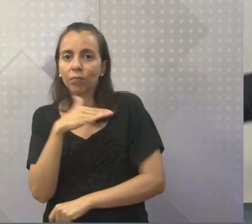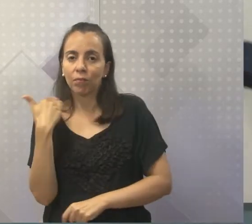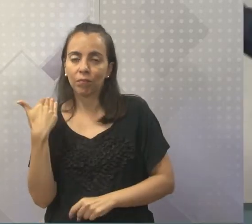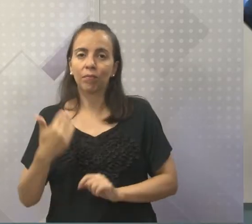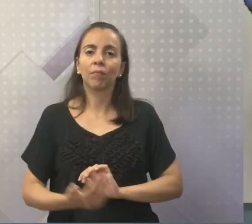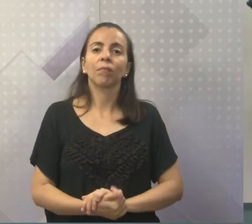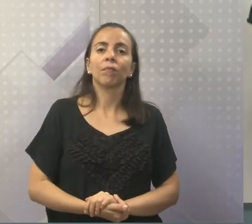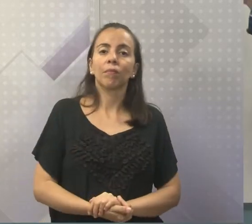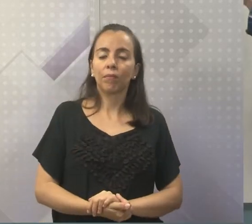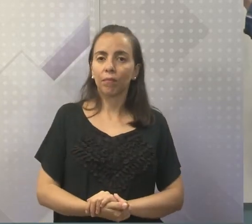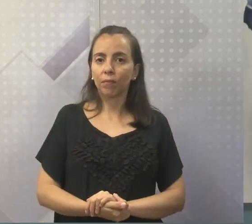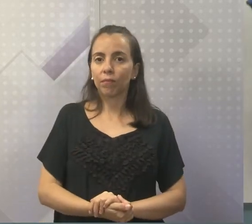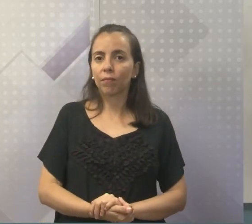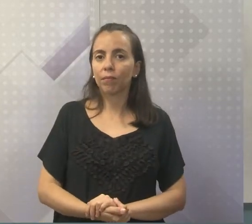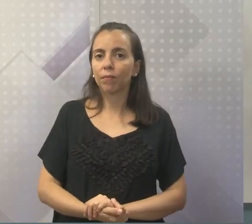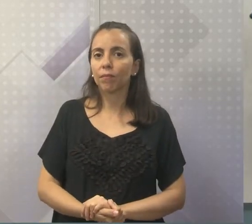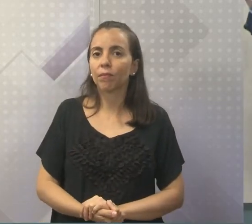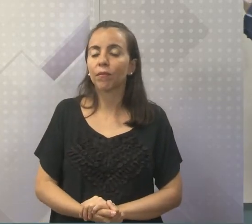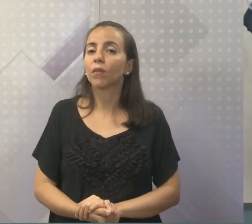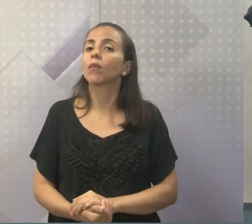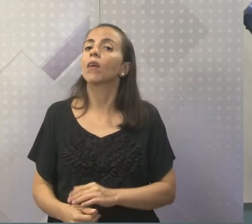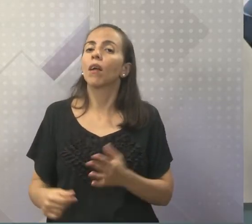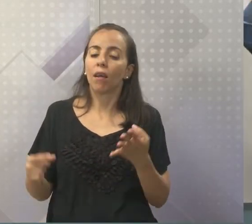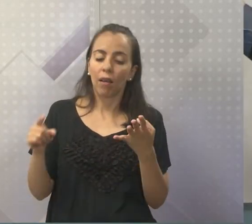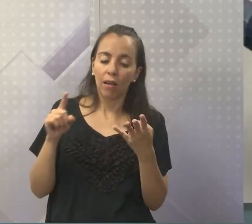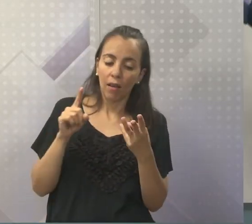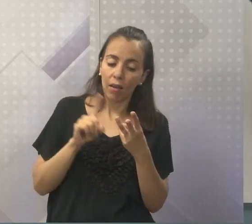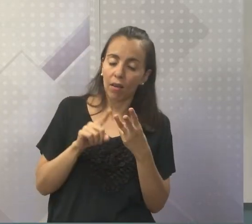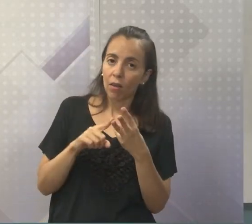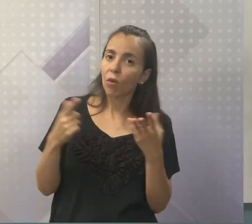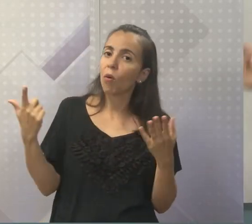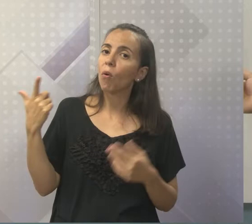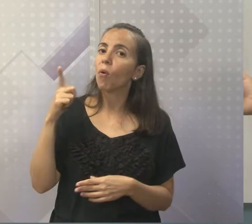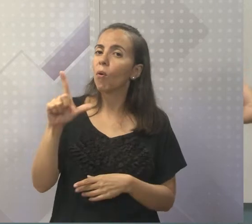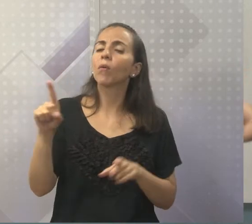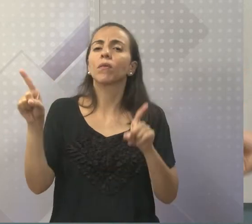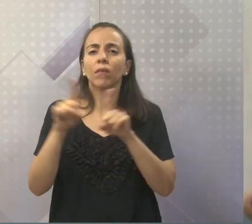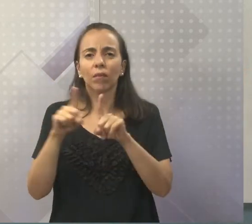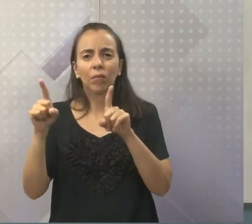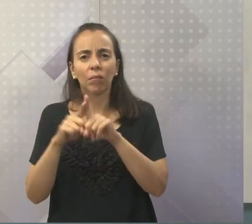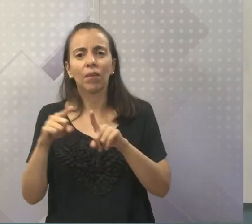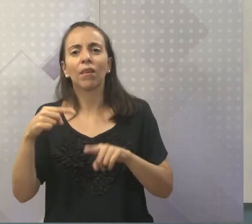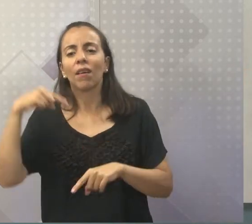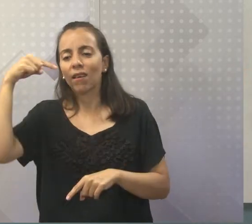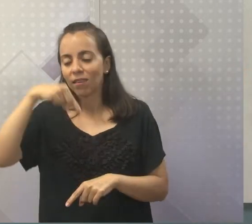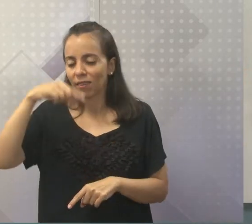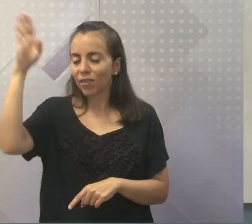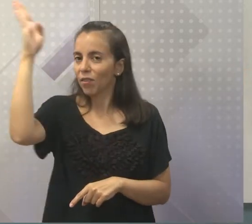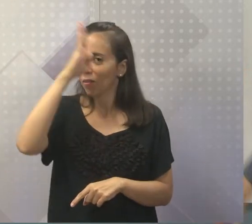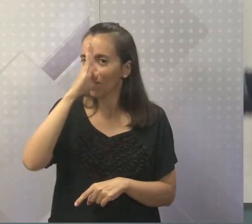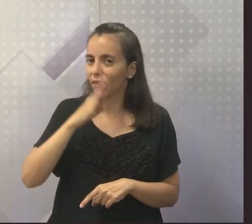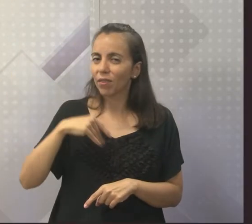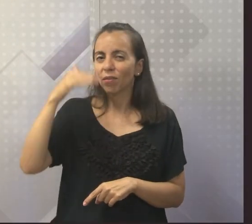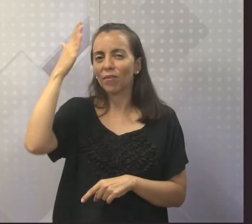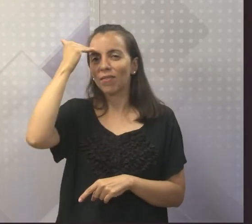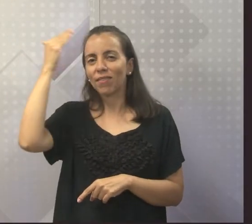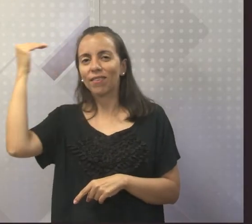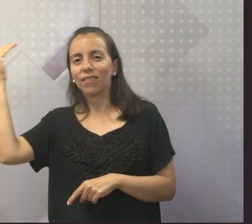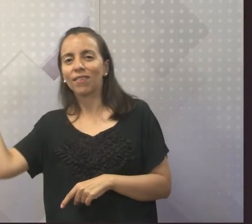Vamos falar de outra aqui, resumidamente também, que fez história também no Brasil. Era negro